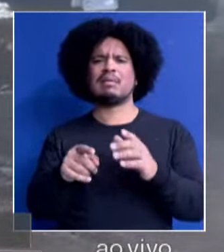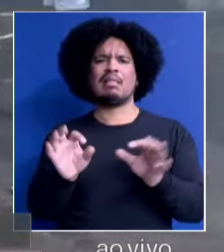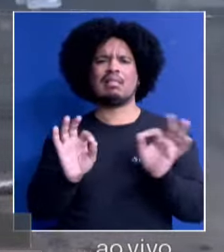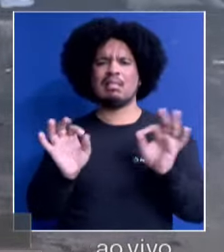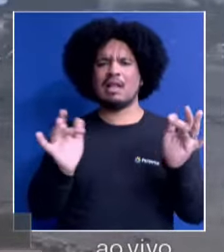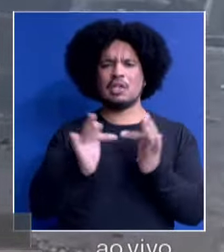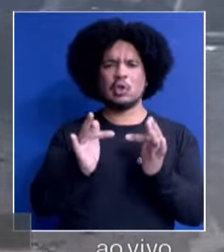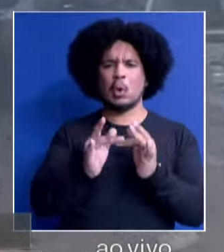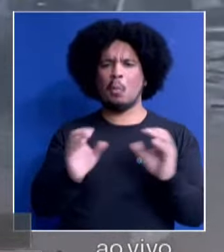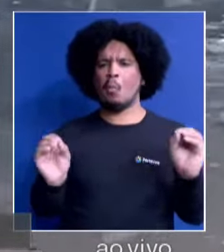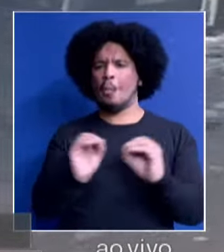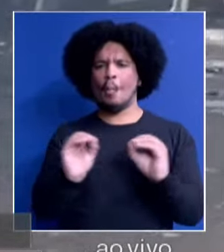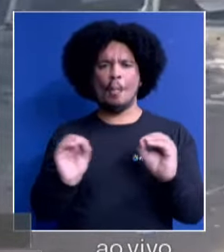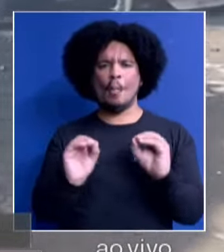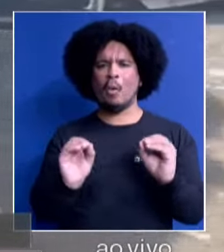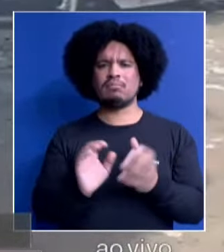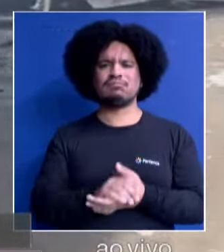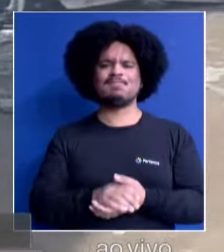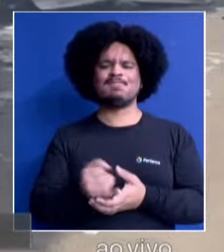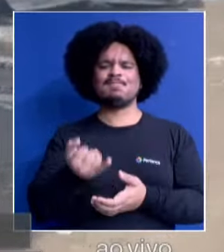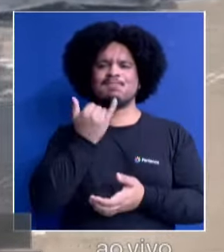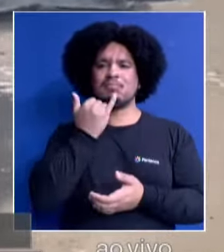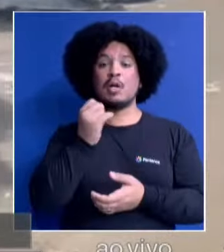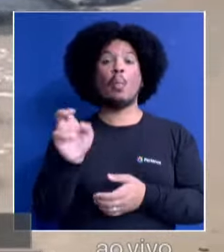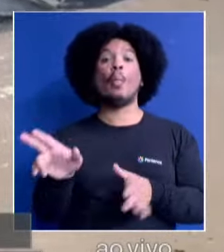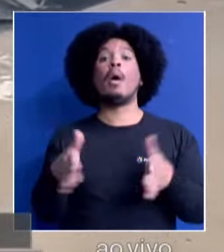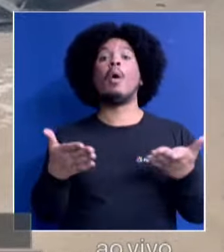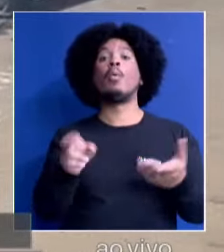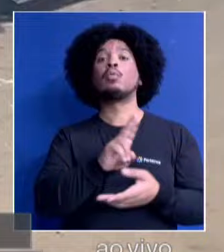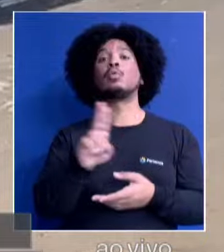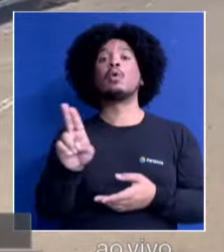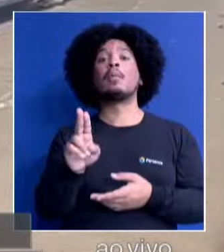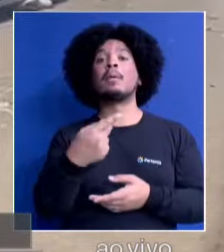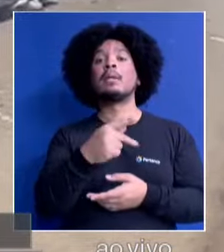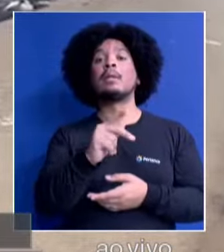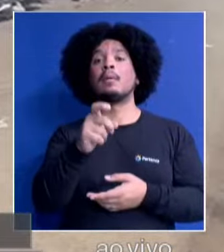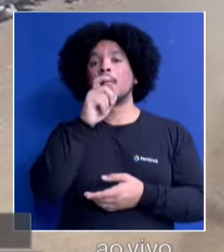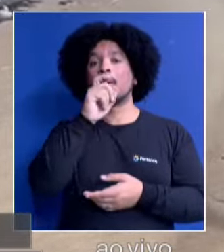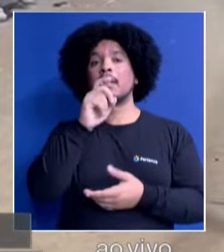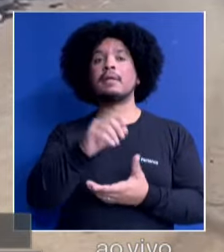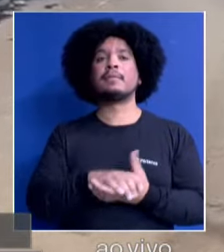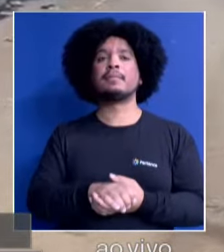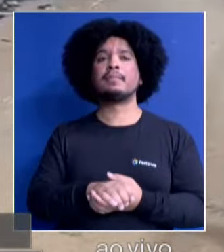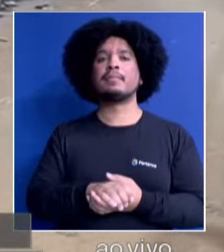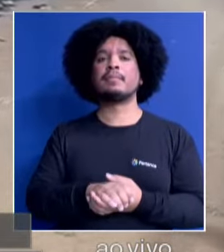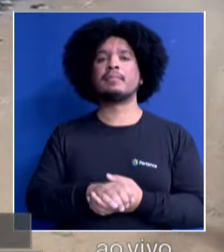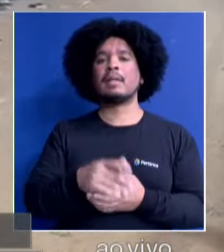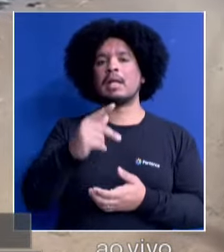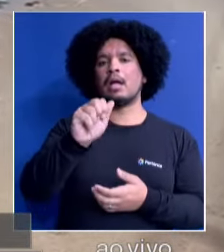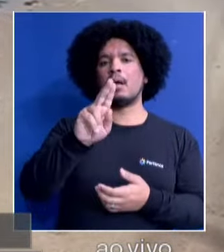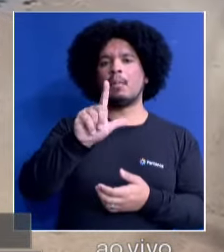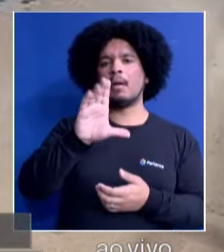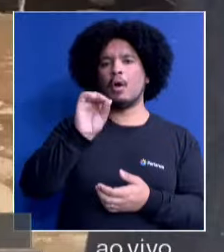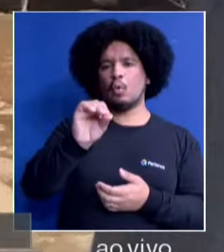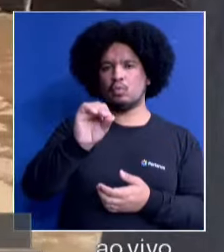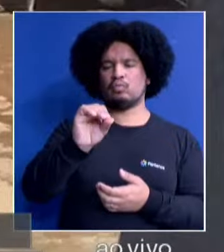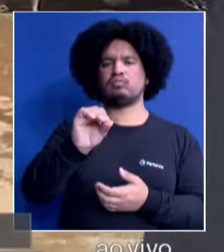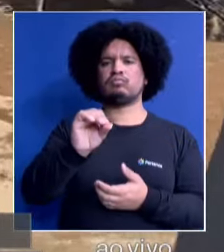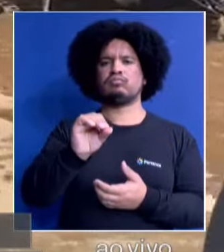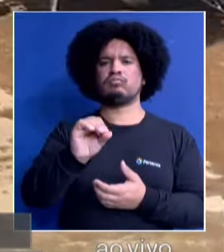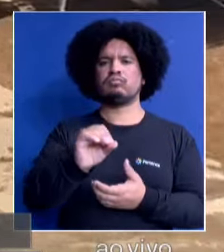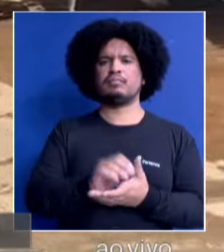contato? Nada. Infelizmente, nada. Qual o nome dele? Como é que o nome dele, o nome do pai da Jéssica? É, Fioravante Paim.